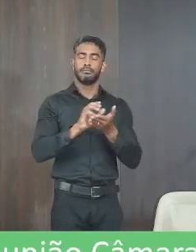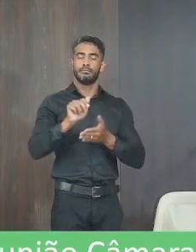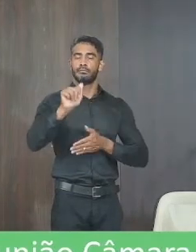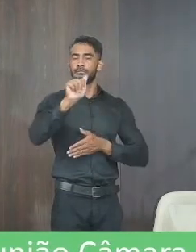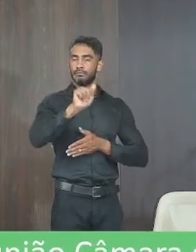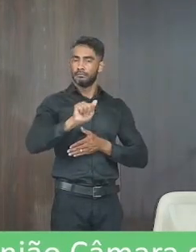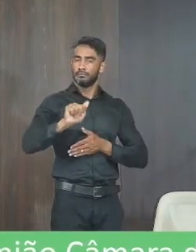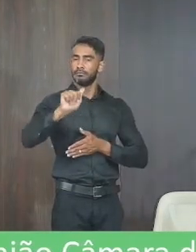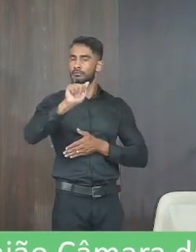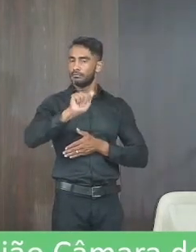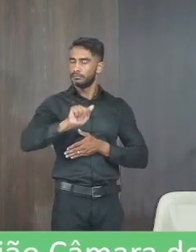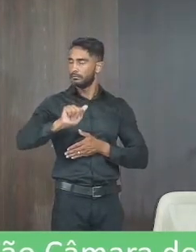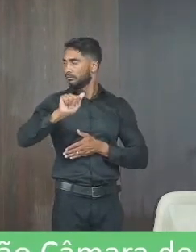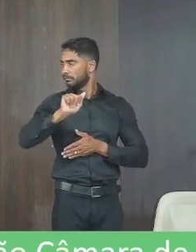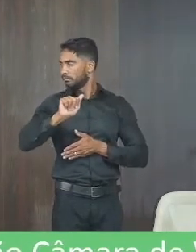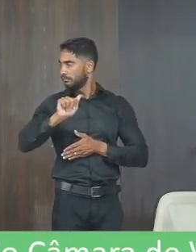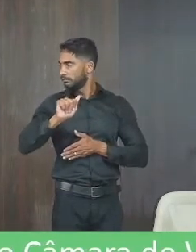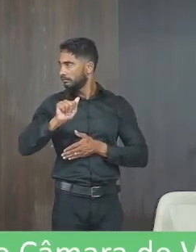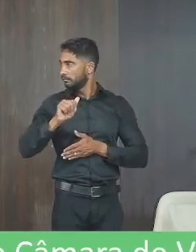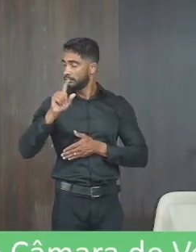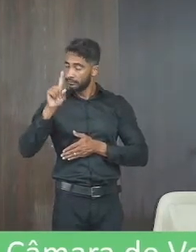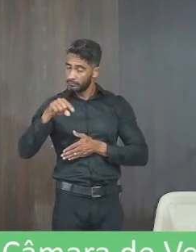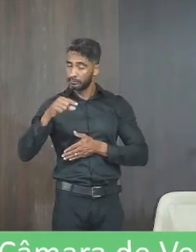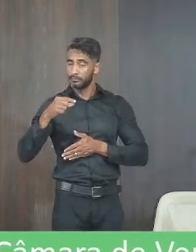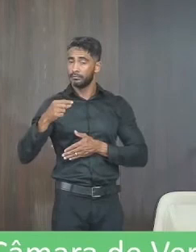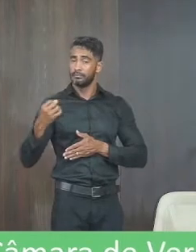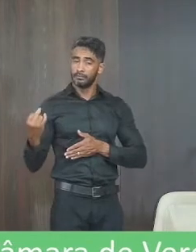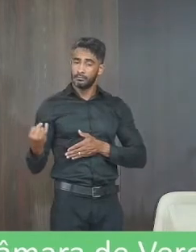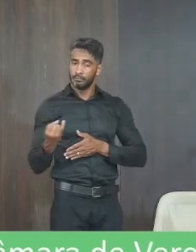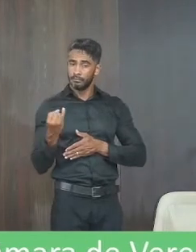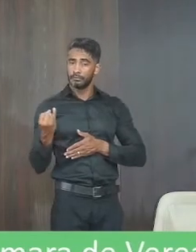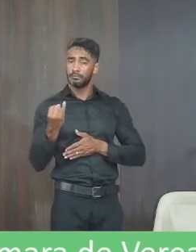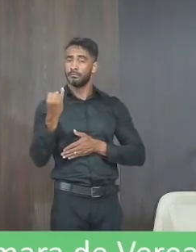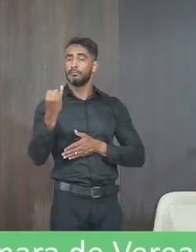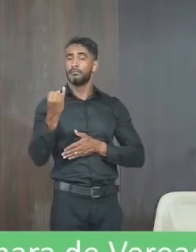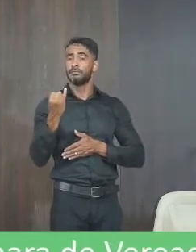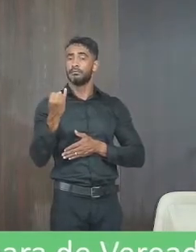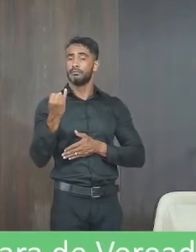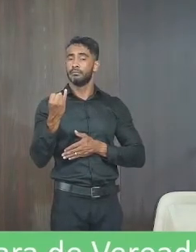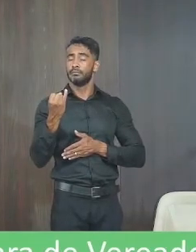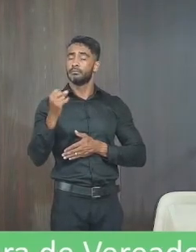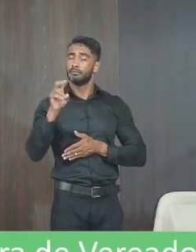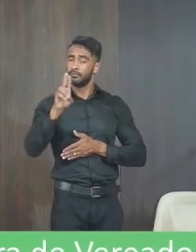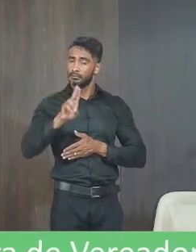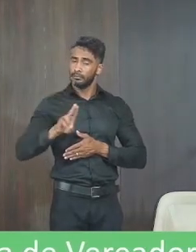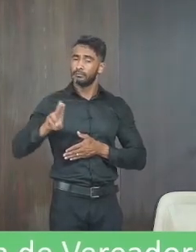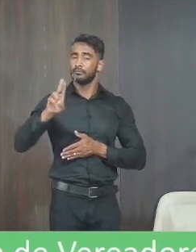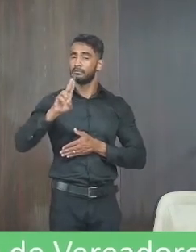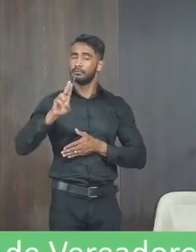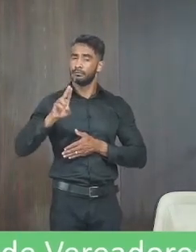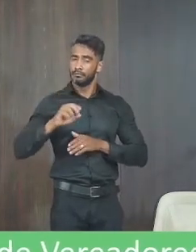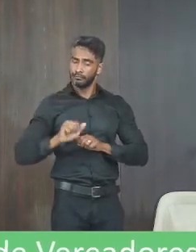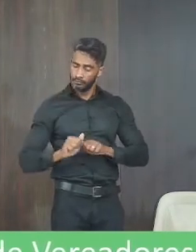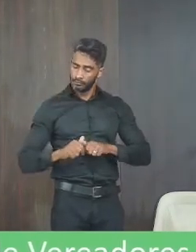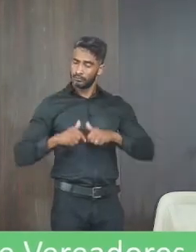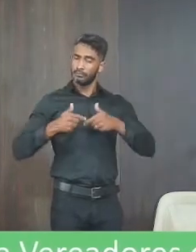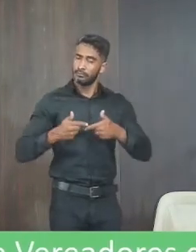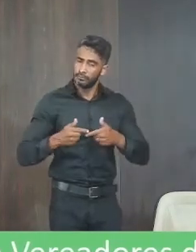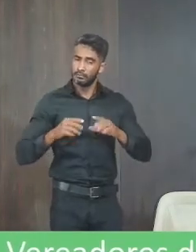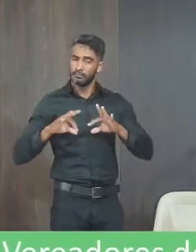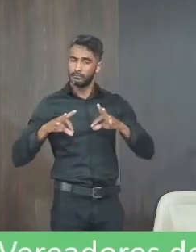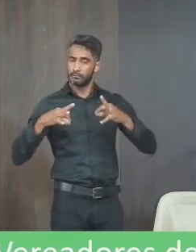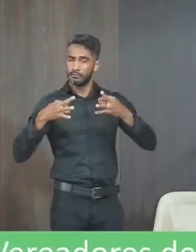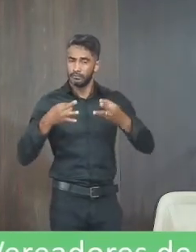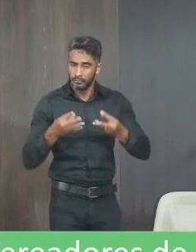associação que se faz tão necessário está sendo muito útil com empenho também de todos os